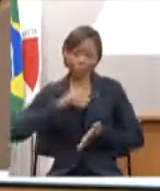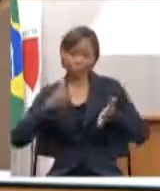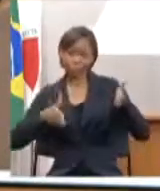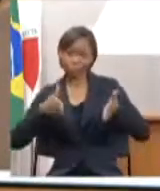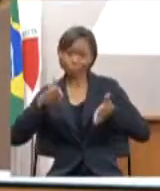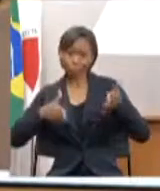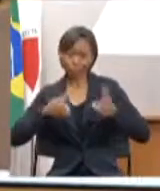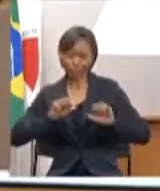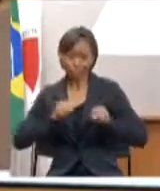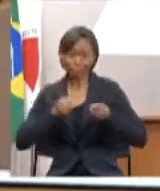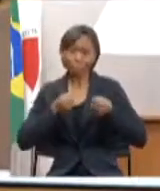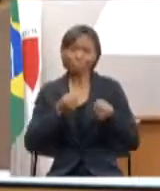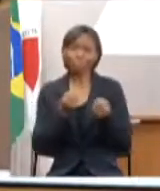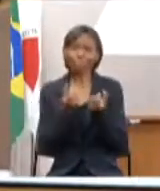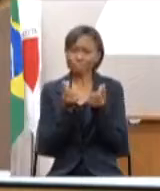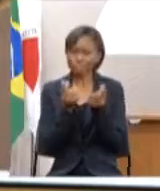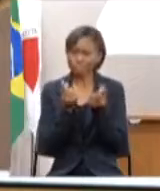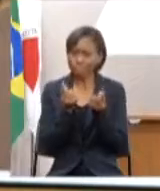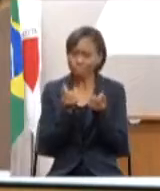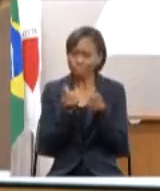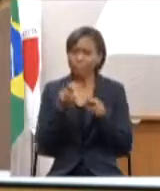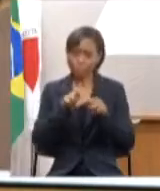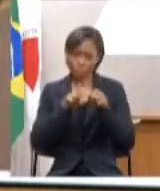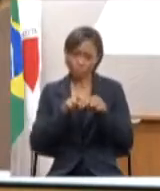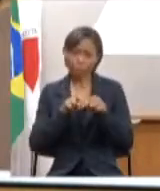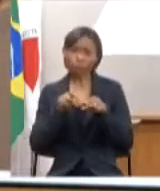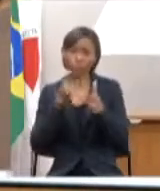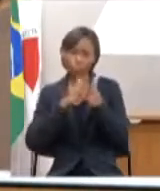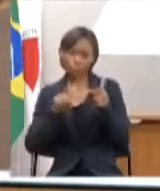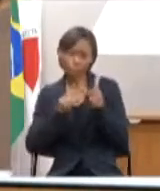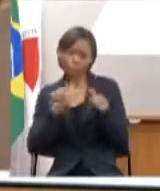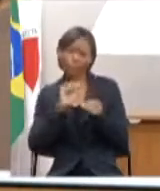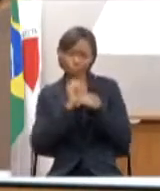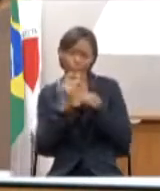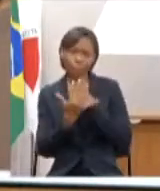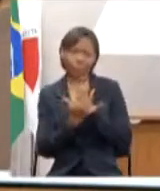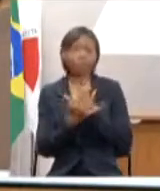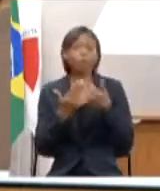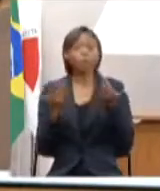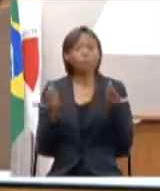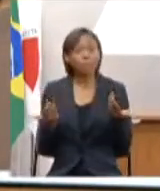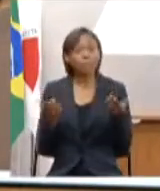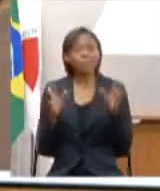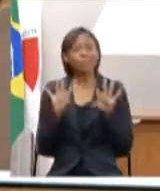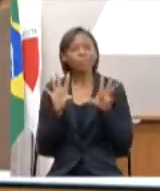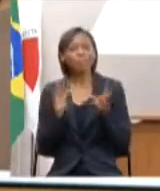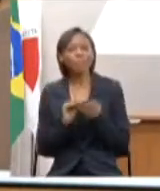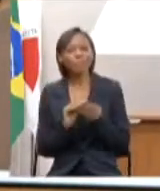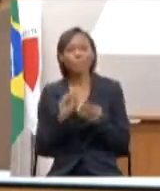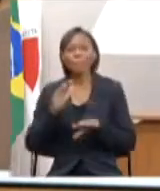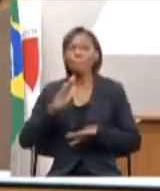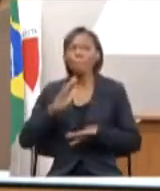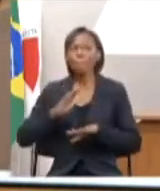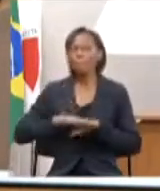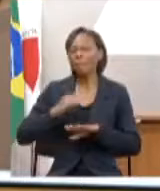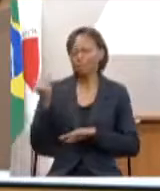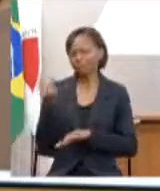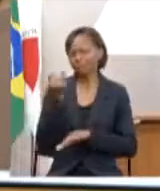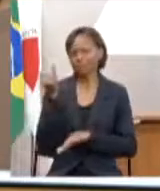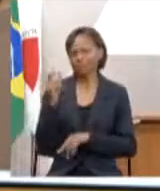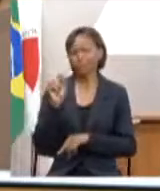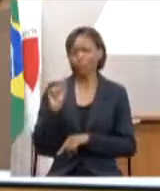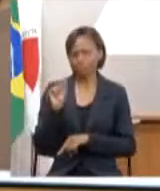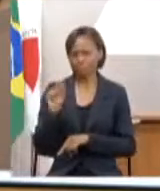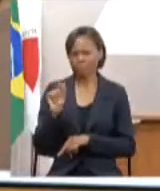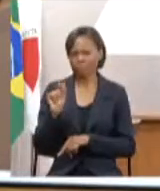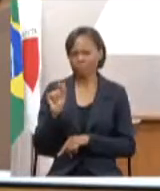desafios que a gente vê passado com a crise e com a pandemia. E, por fim, senhor presidente, mas eu acho que talvez o ponto mais importante é justamente